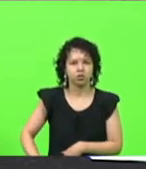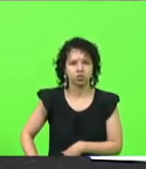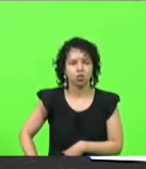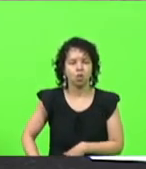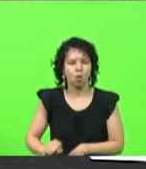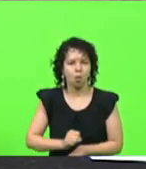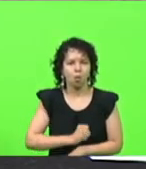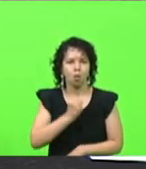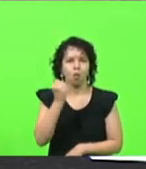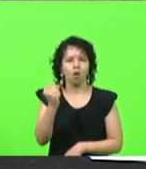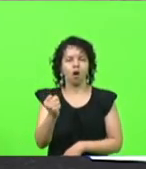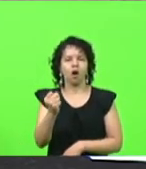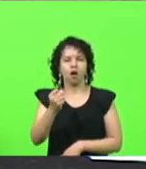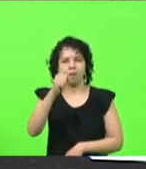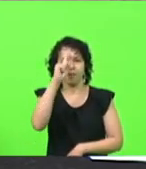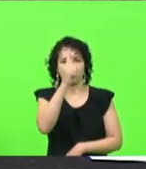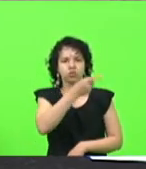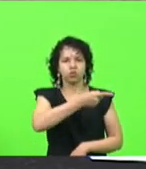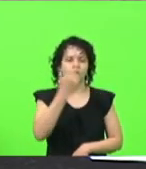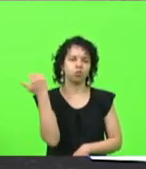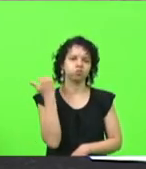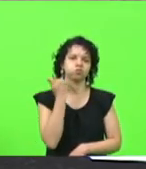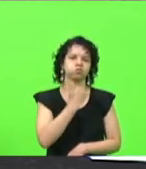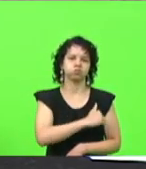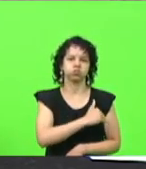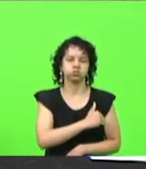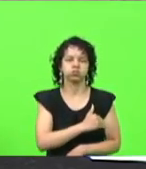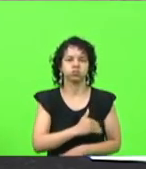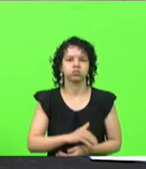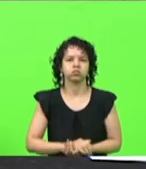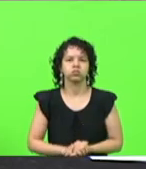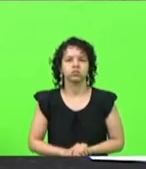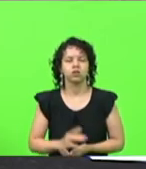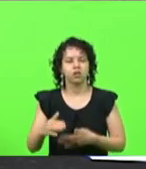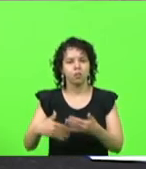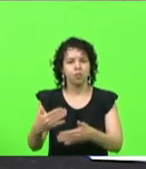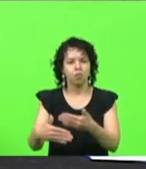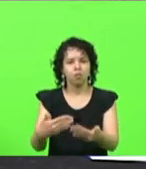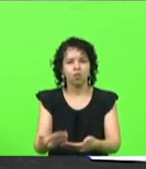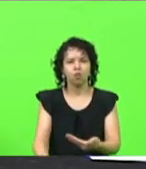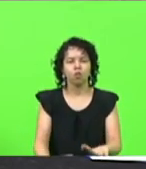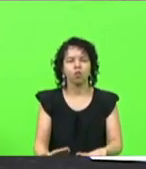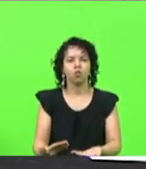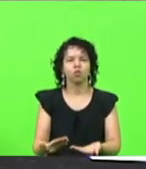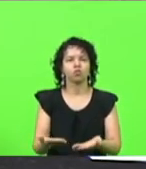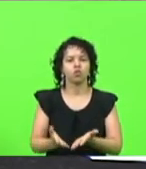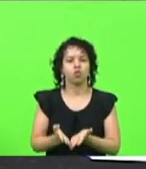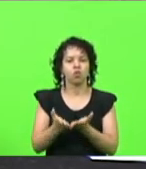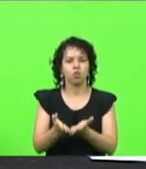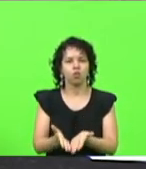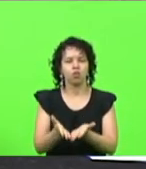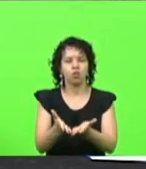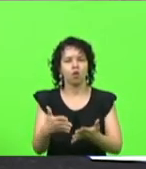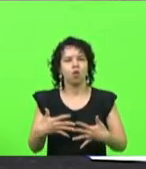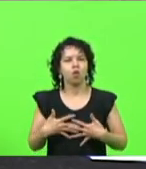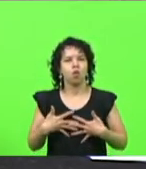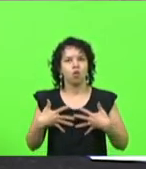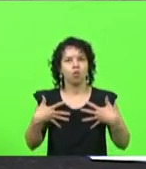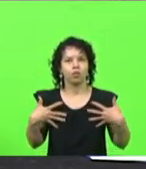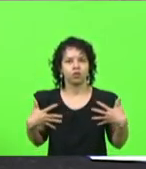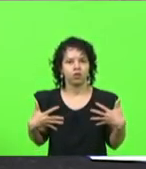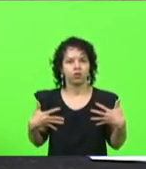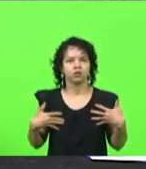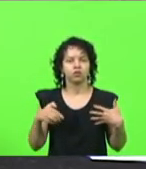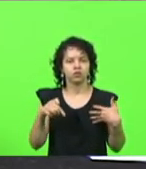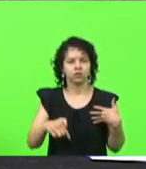decapitá-la. E daí a homenagem que, mais tarde, os navegadores fizeram à nossa bela Santa